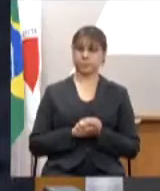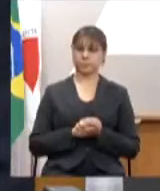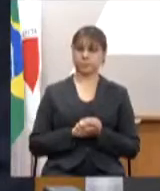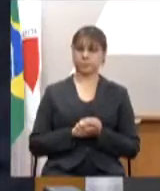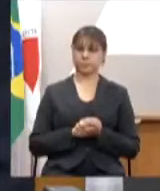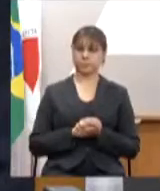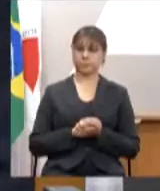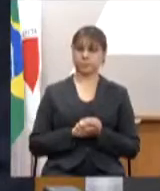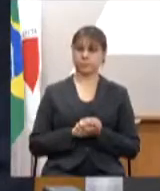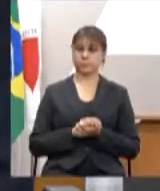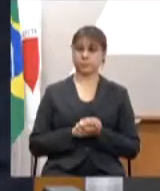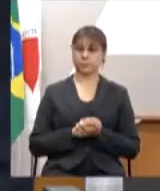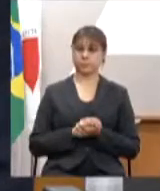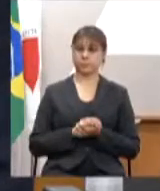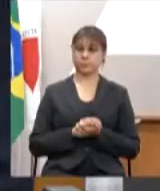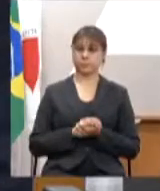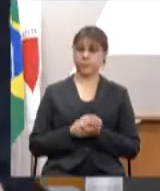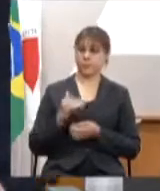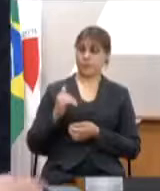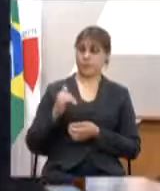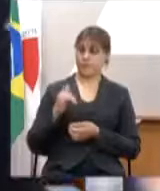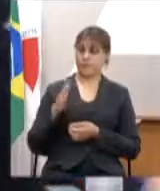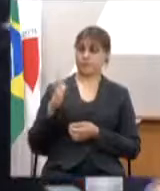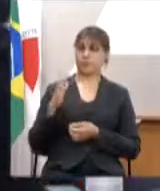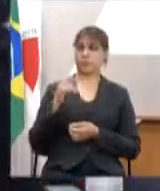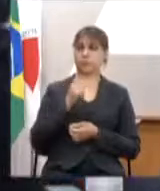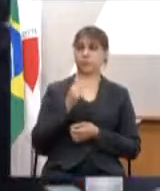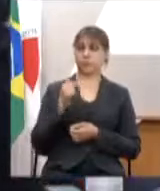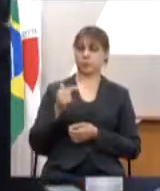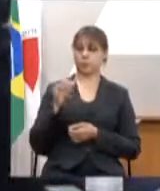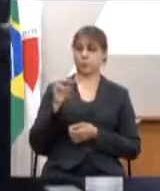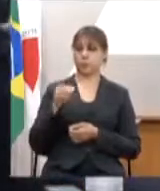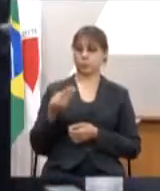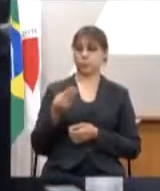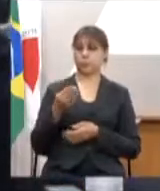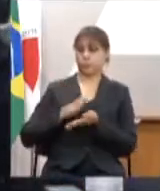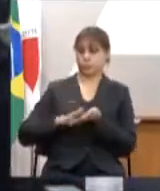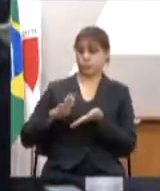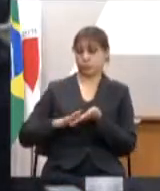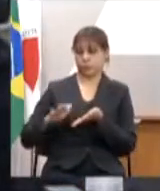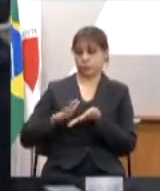a despesa acima de 77 milhões, para